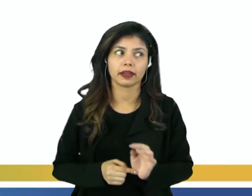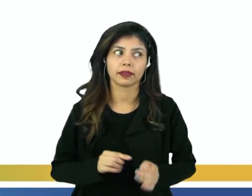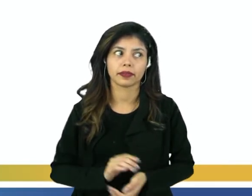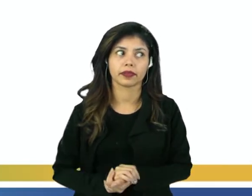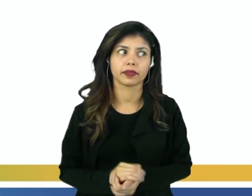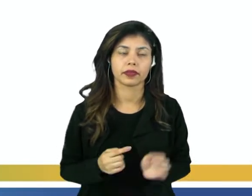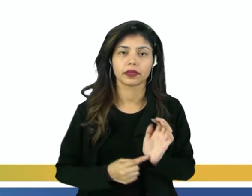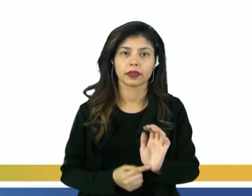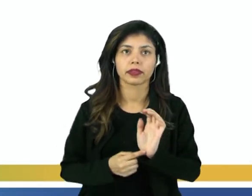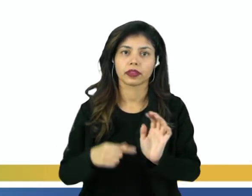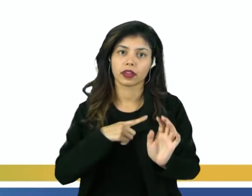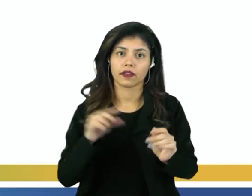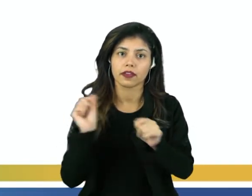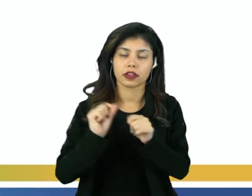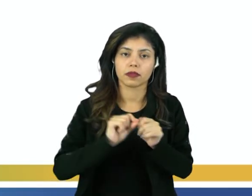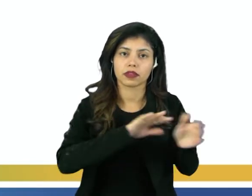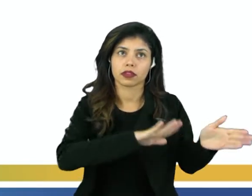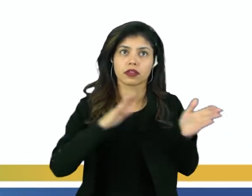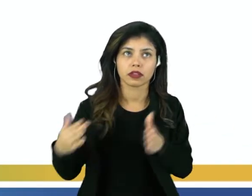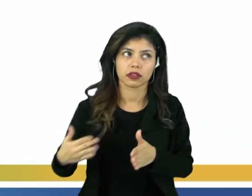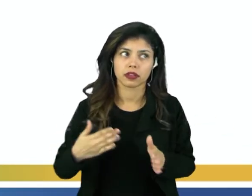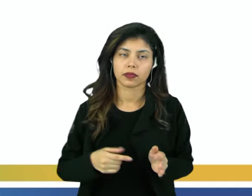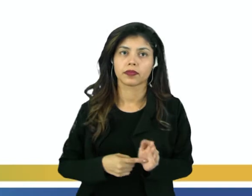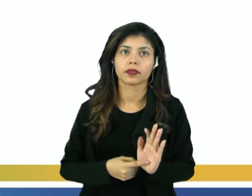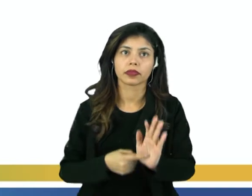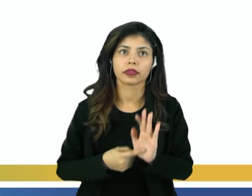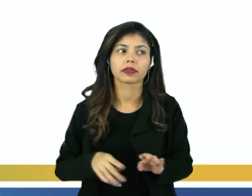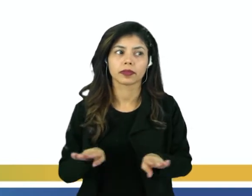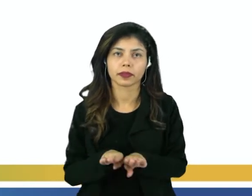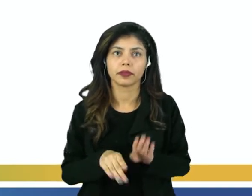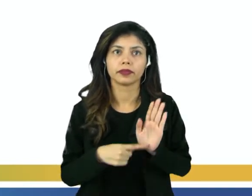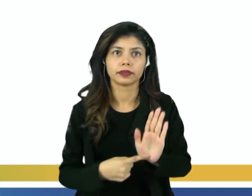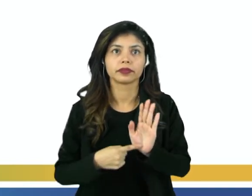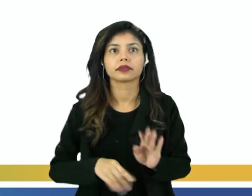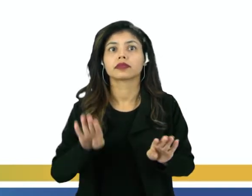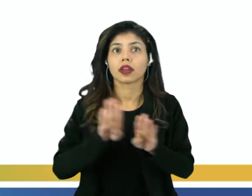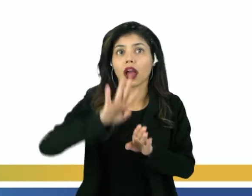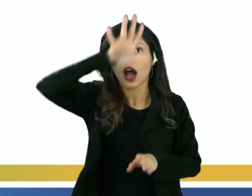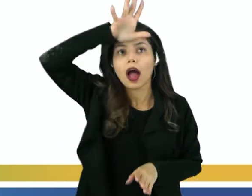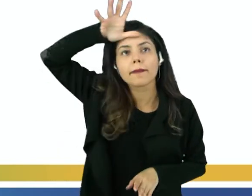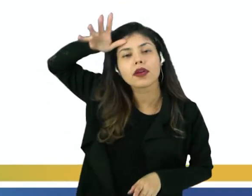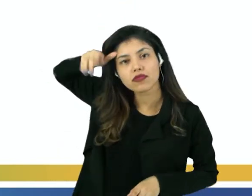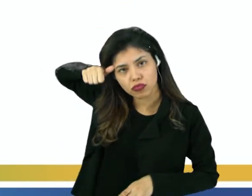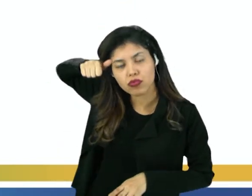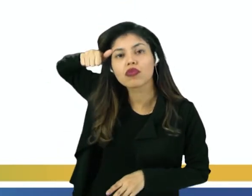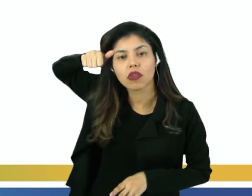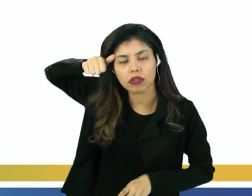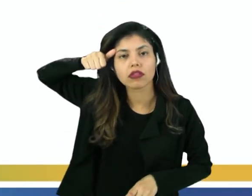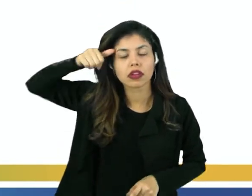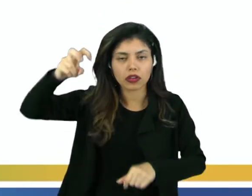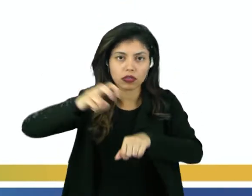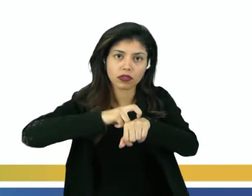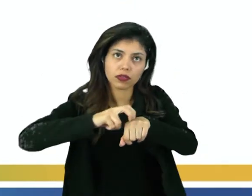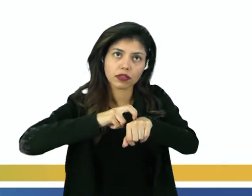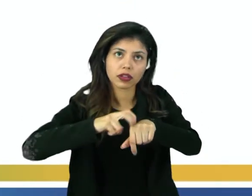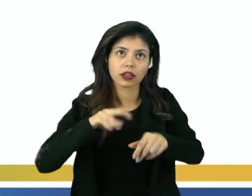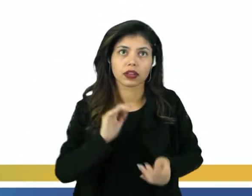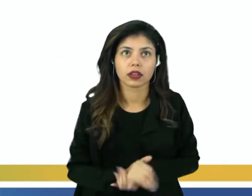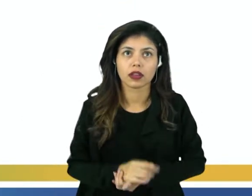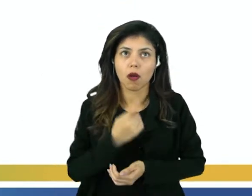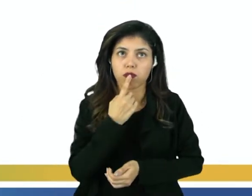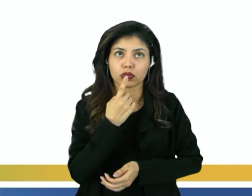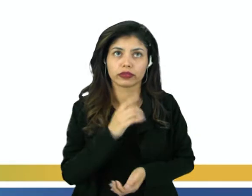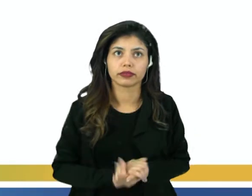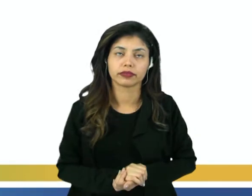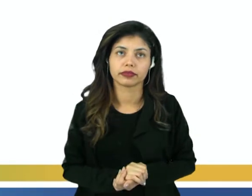nossa, da qual nós fazemos parte, que é a bacia hidrográfica da Amazônia, que está de verde na sua tela. Mais próximo a